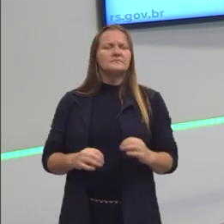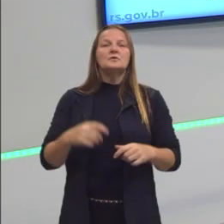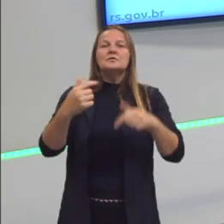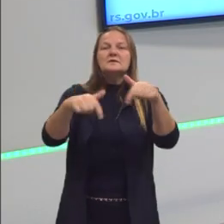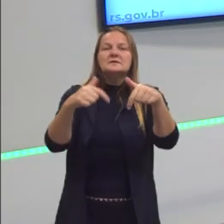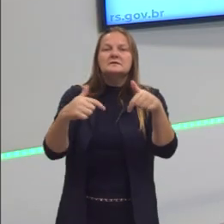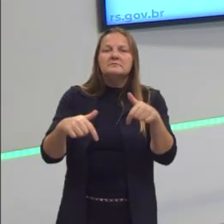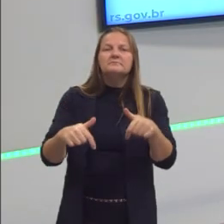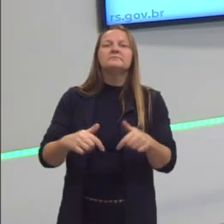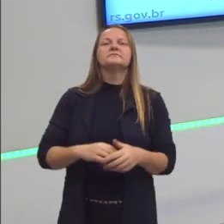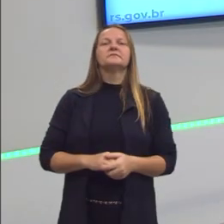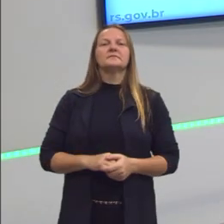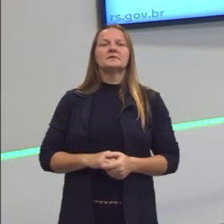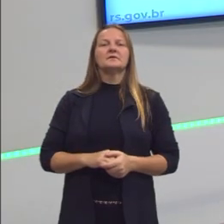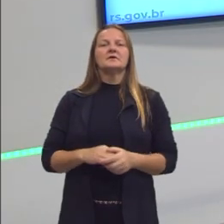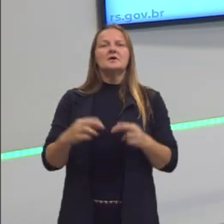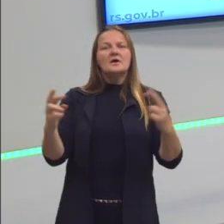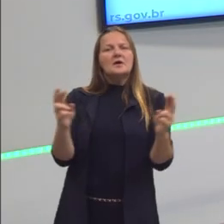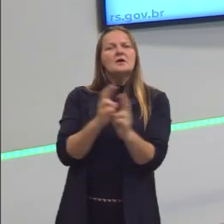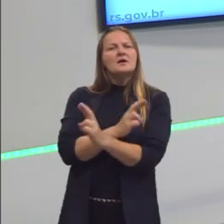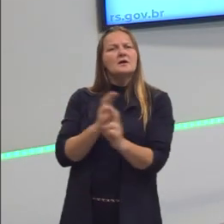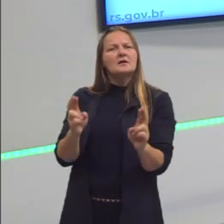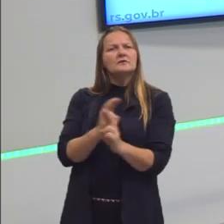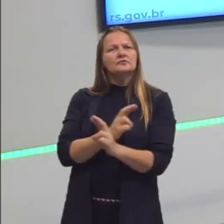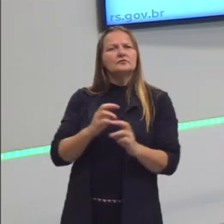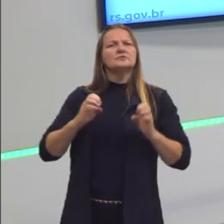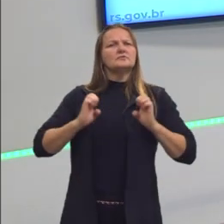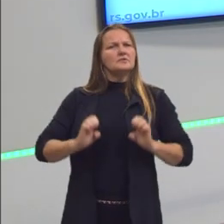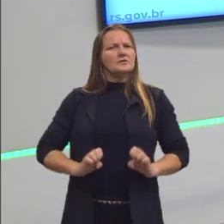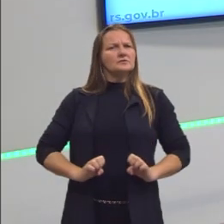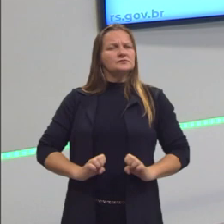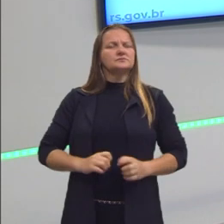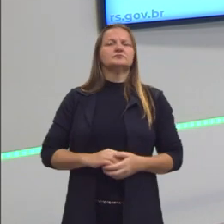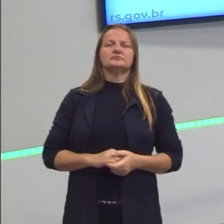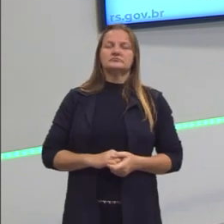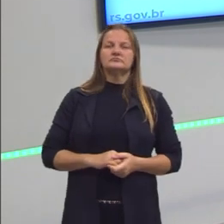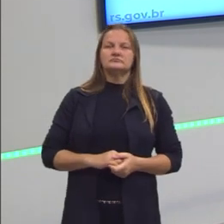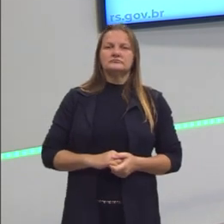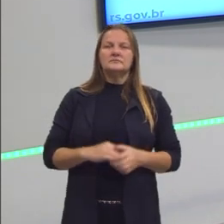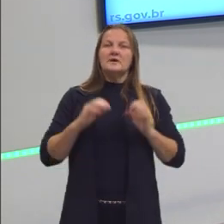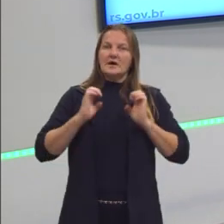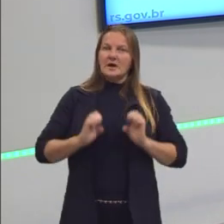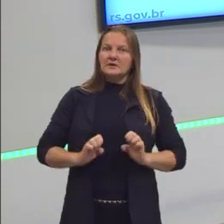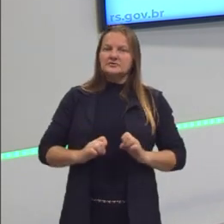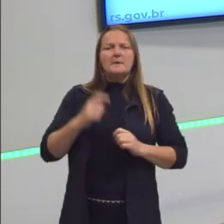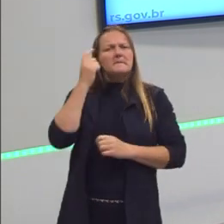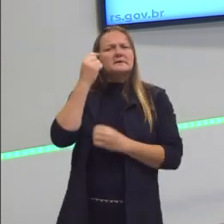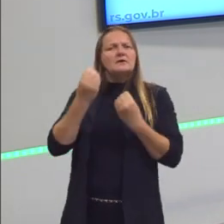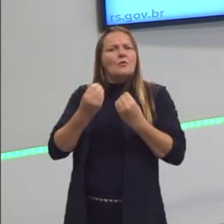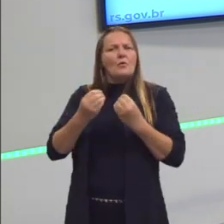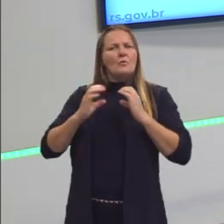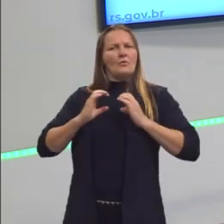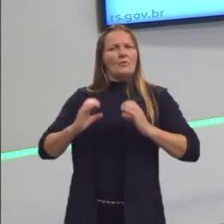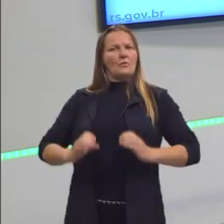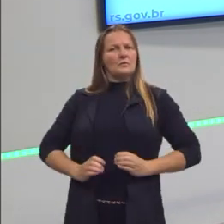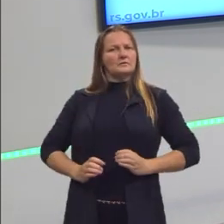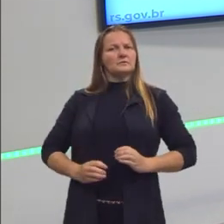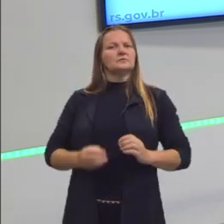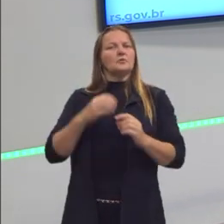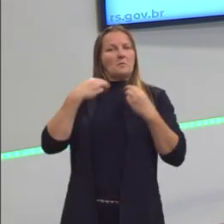trabalho, enfim, ter umas relações éticas. E a ética, ela reflete sobre essa nossa conduta moral.